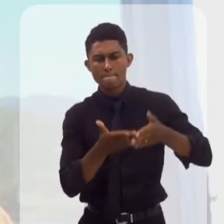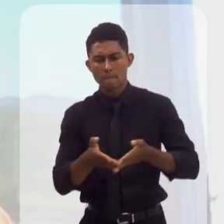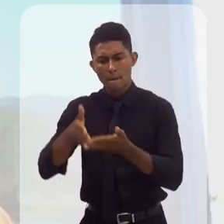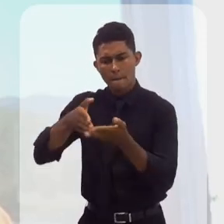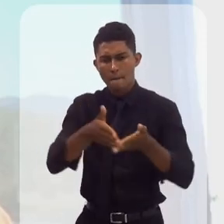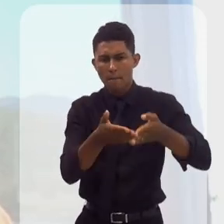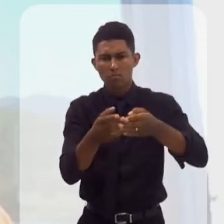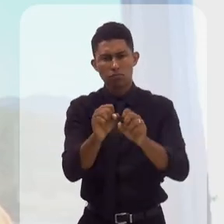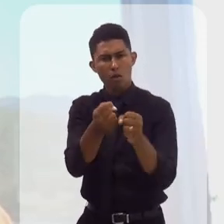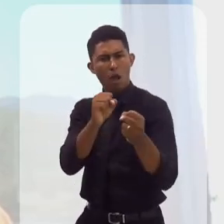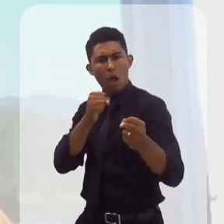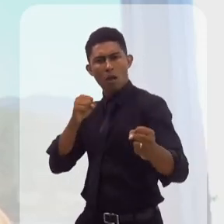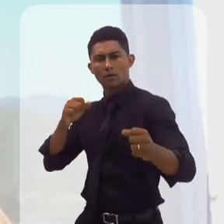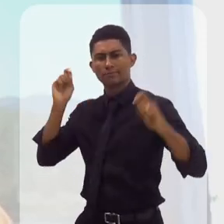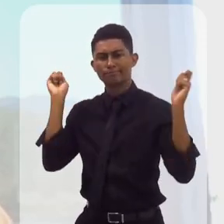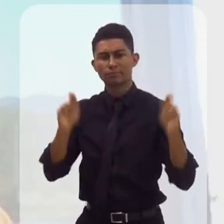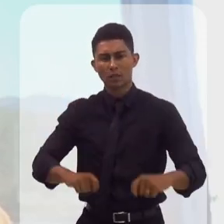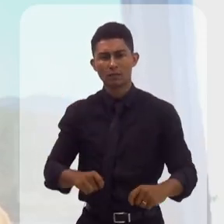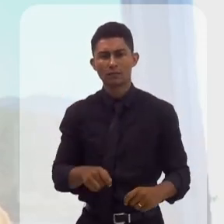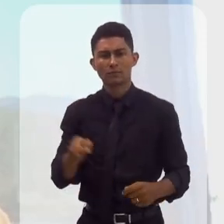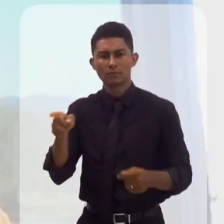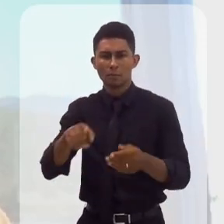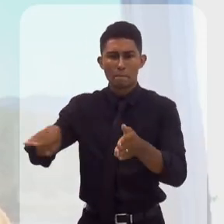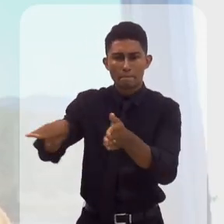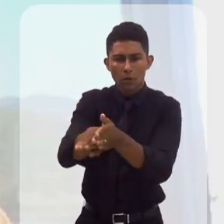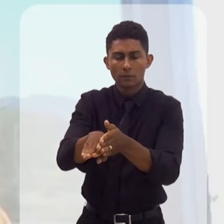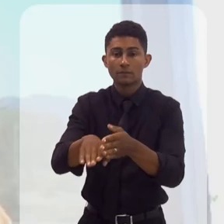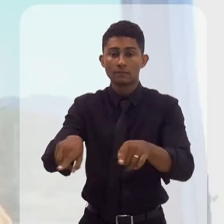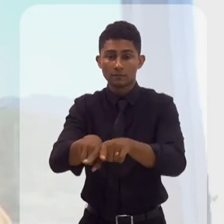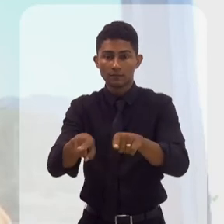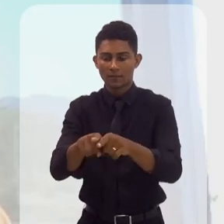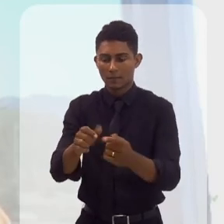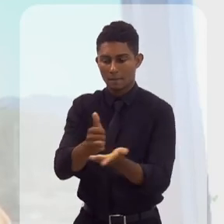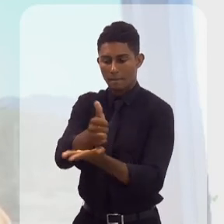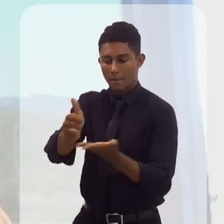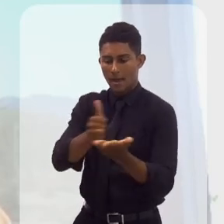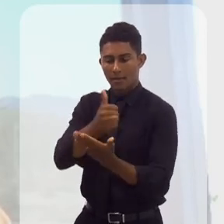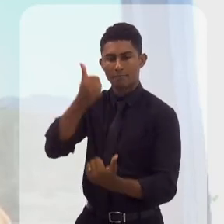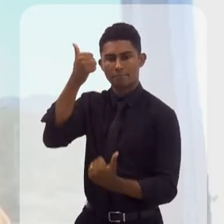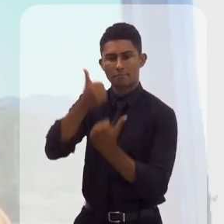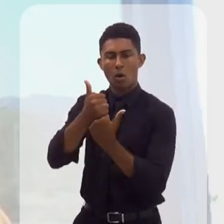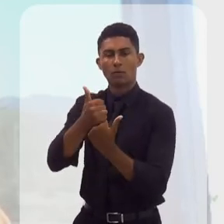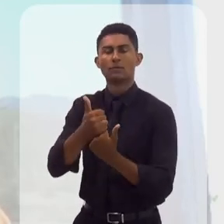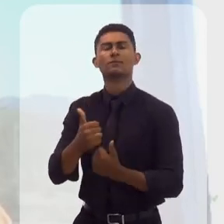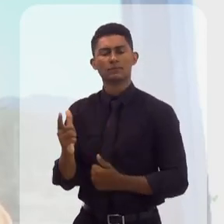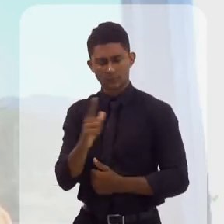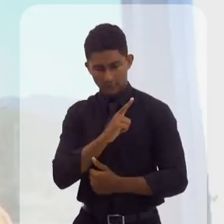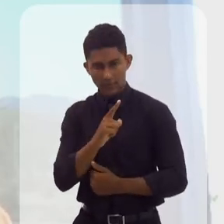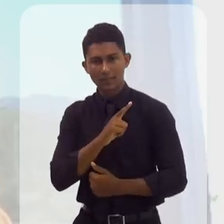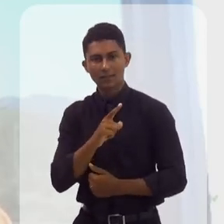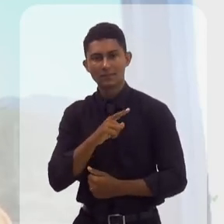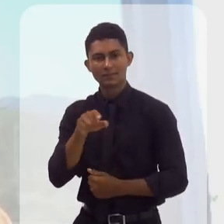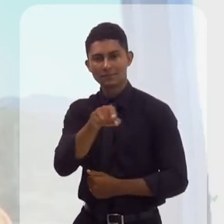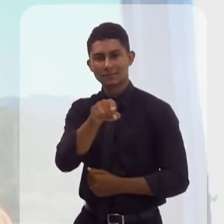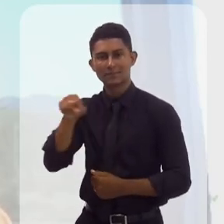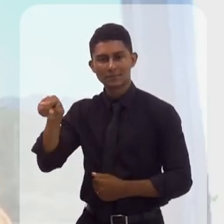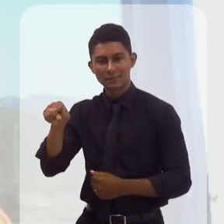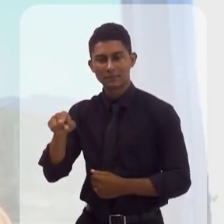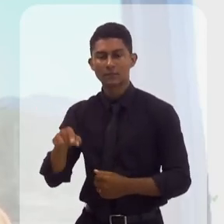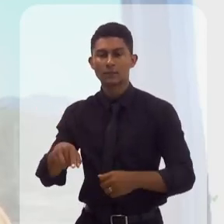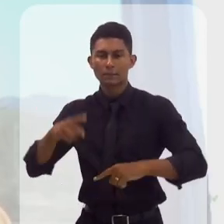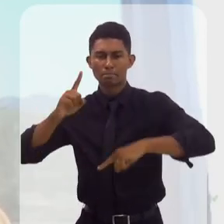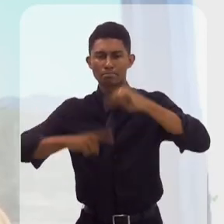de grande porte, bases de apoio, ou seja, área de cais, área disponível na